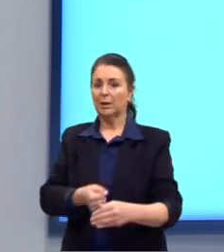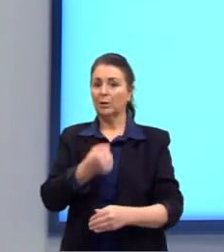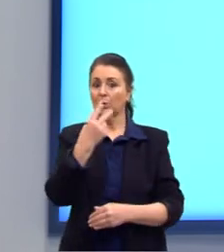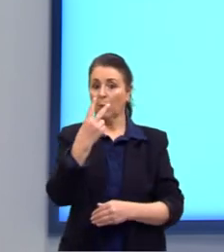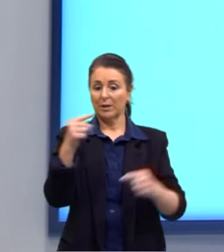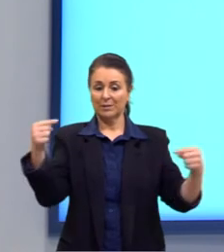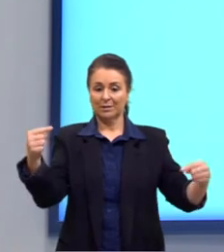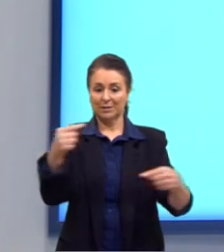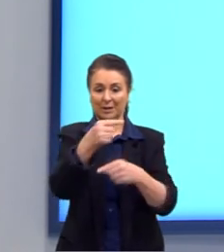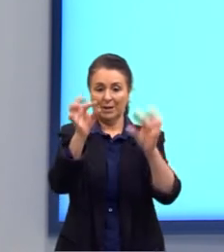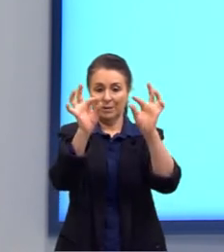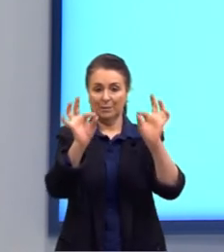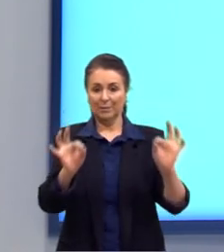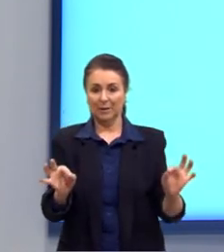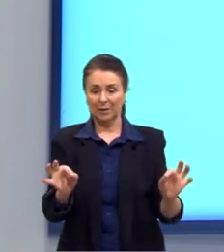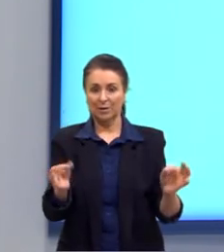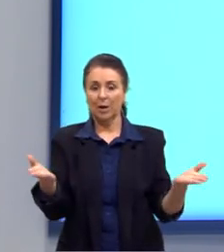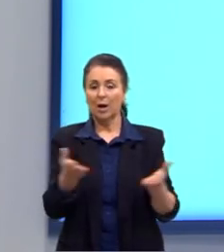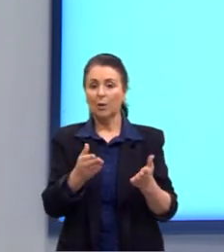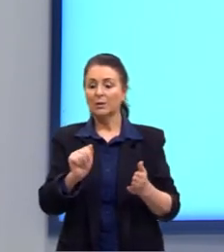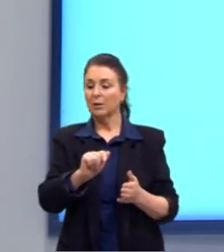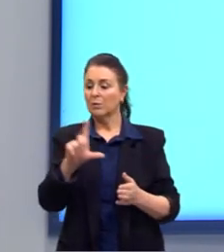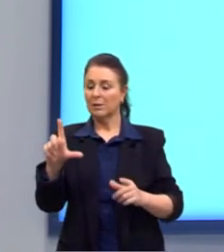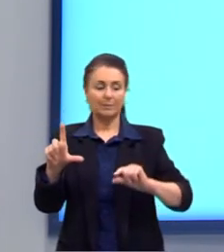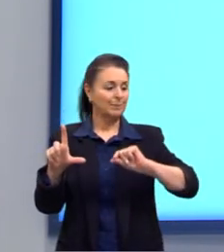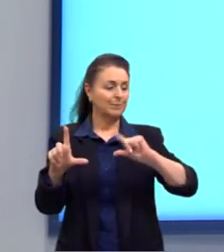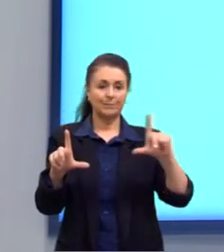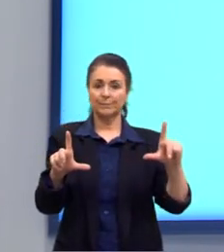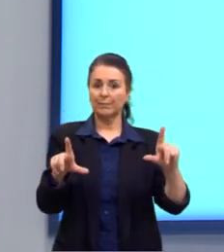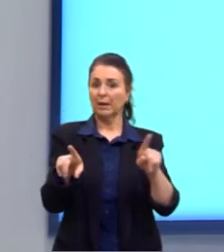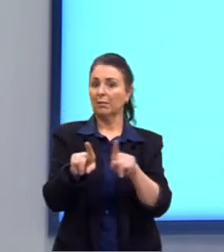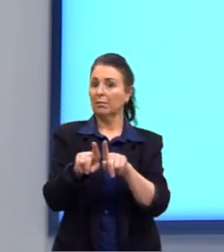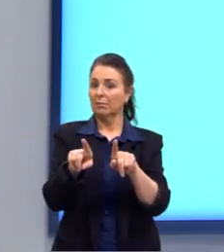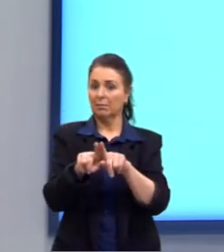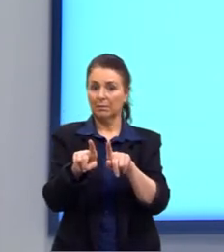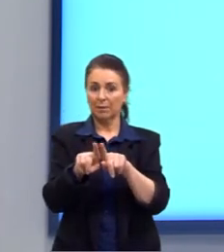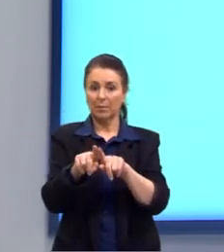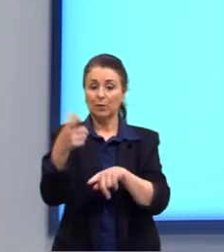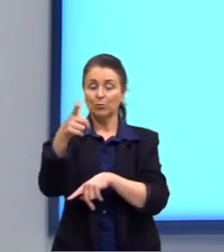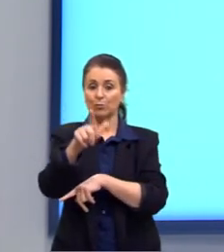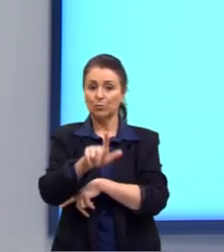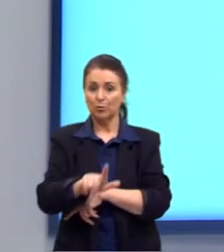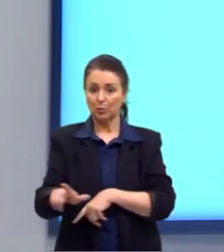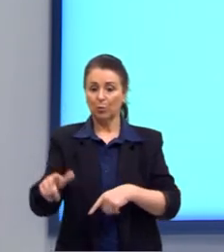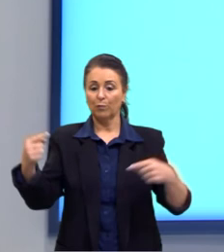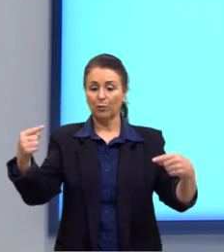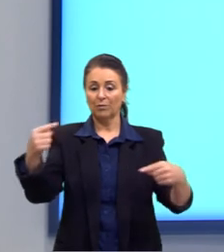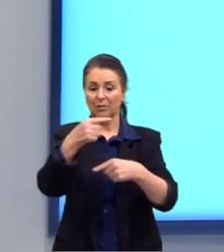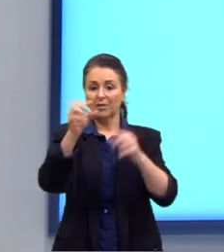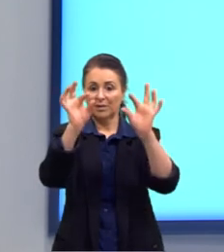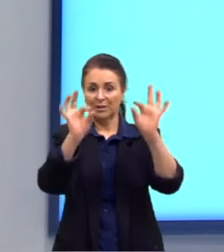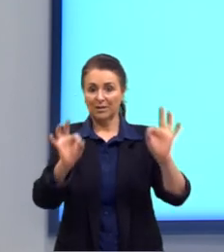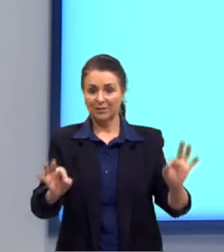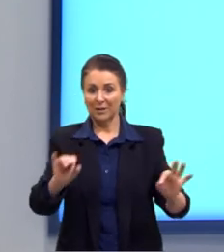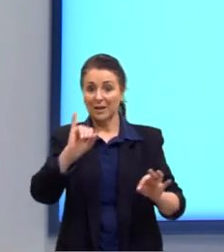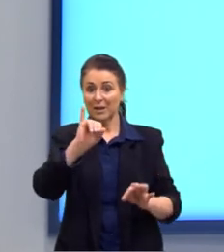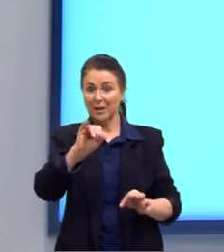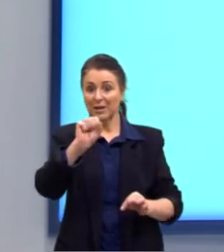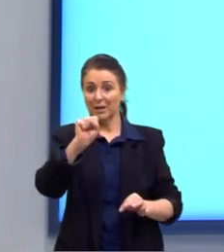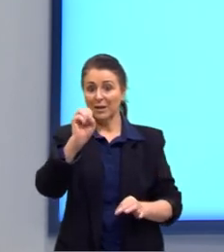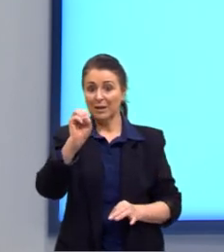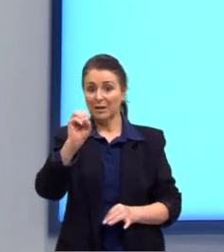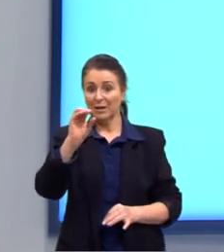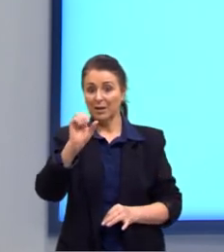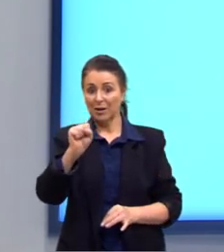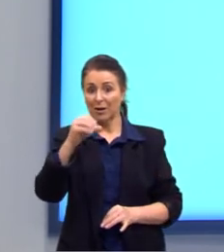trapézios. Agora eu tenho as laterais, que também seriam novamente os trapézios isósceles. Então, já